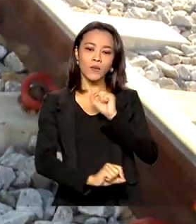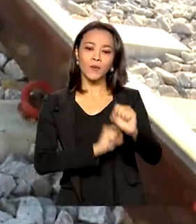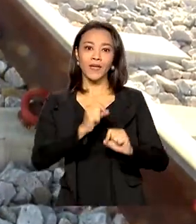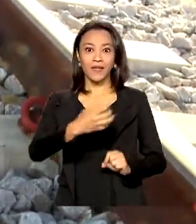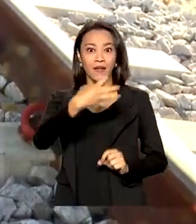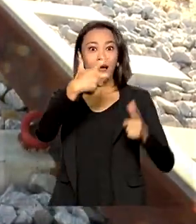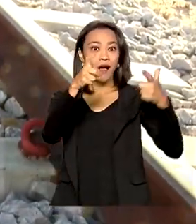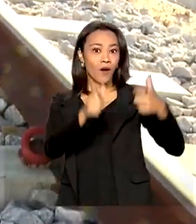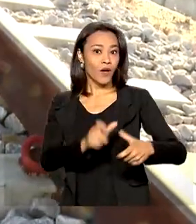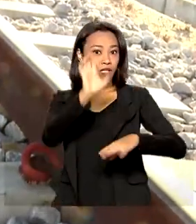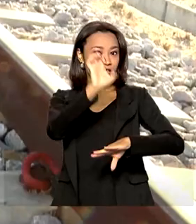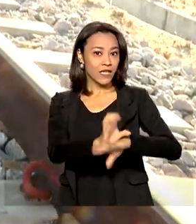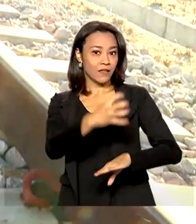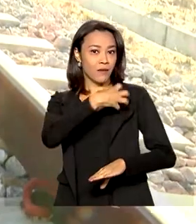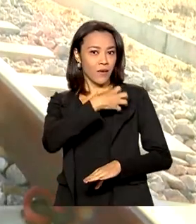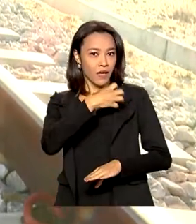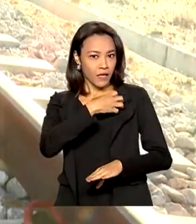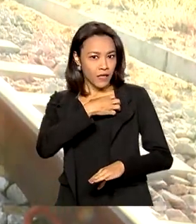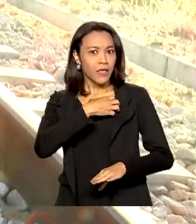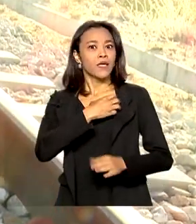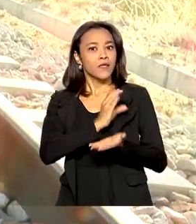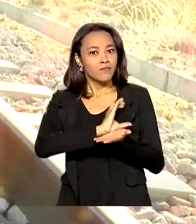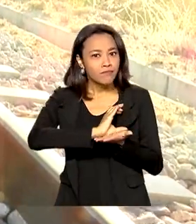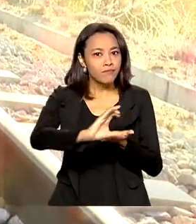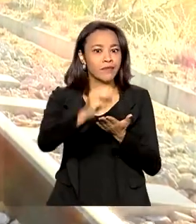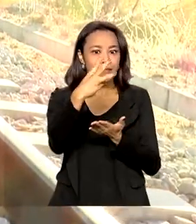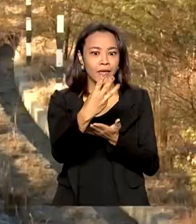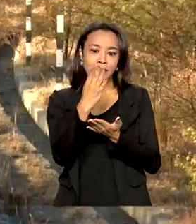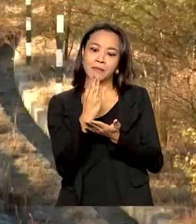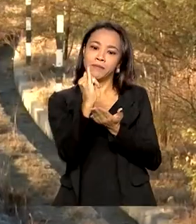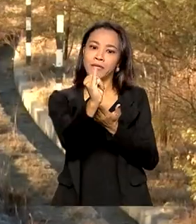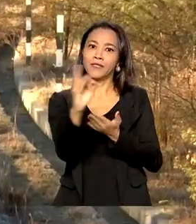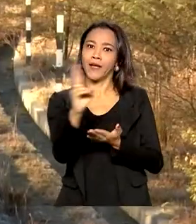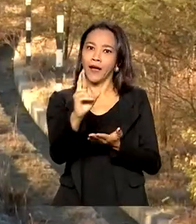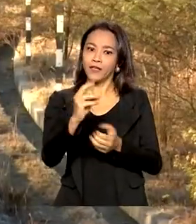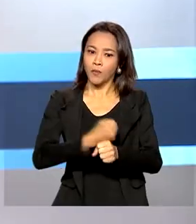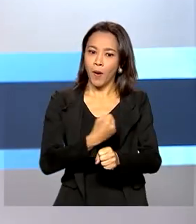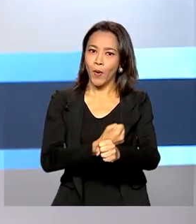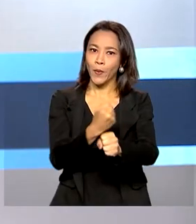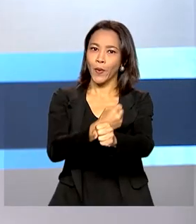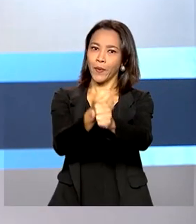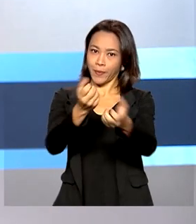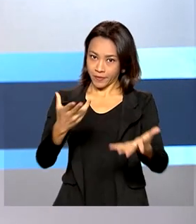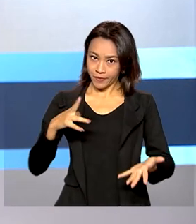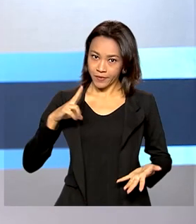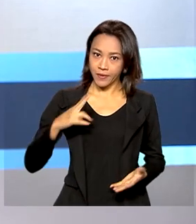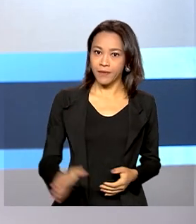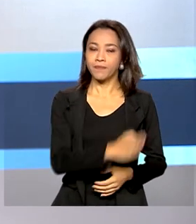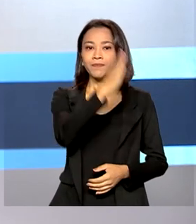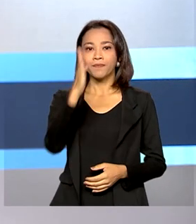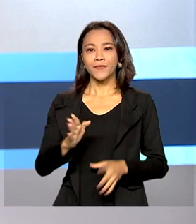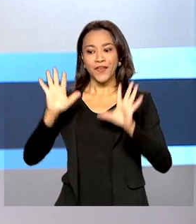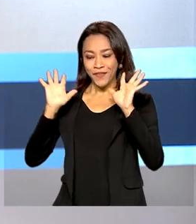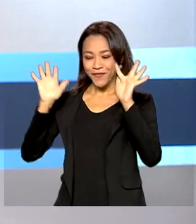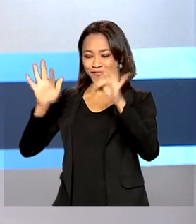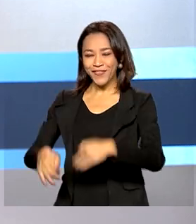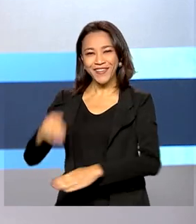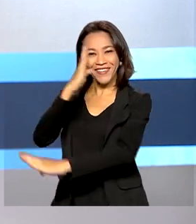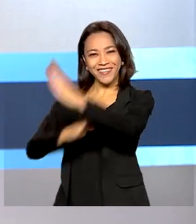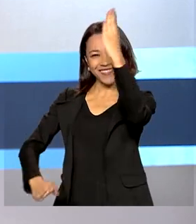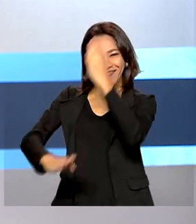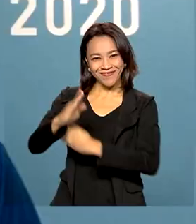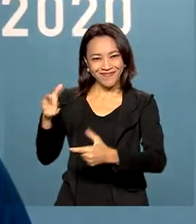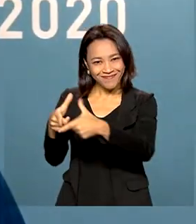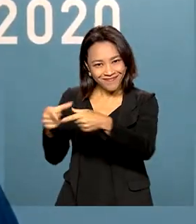Bahia, que garante mais de 3 bilhões de reais em investimentos privados. Terminam as Paralimpíadas em